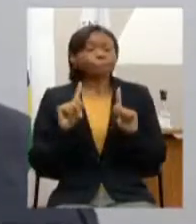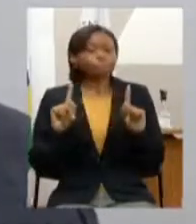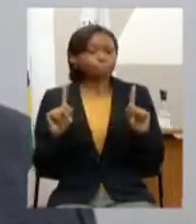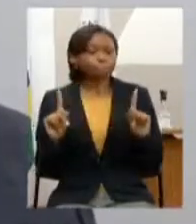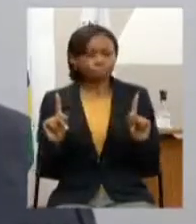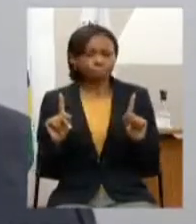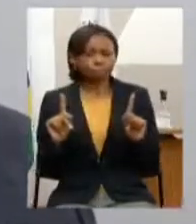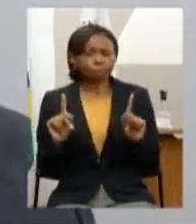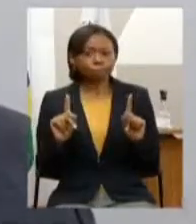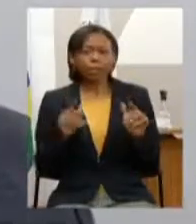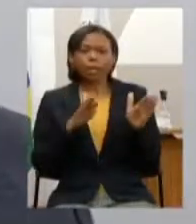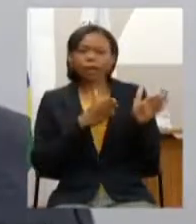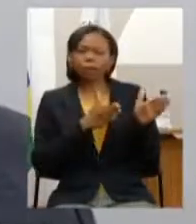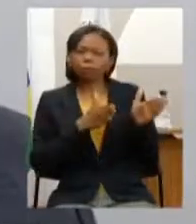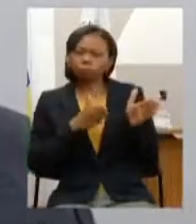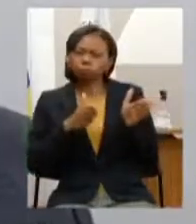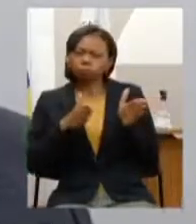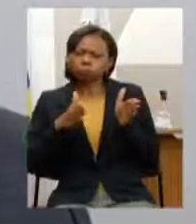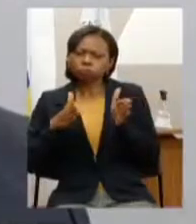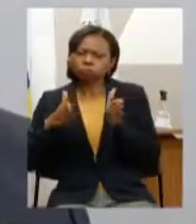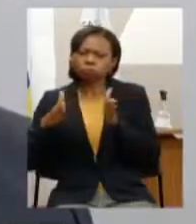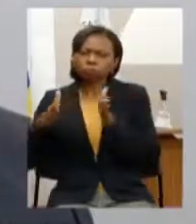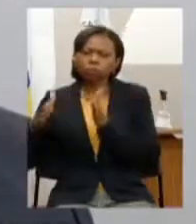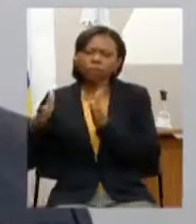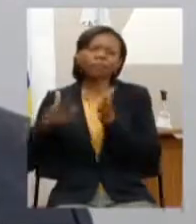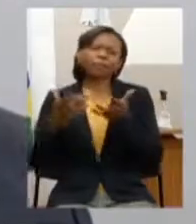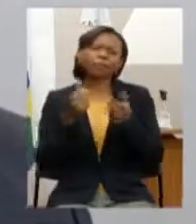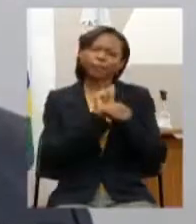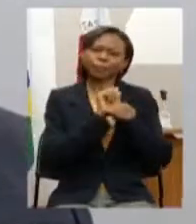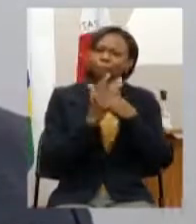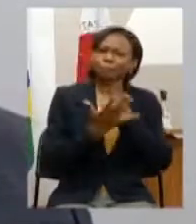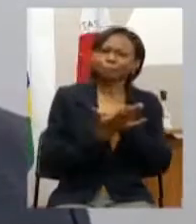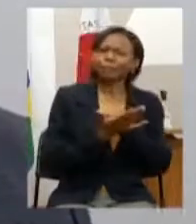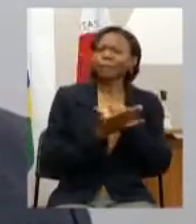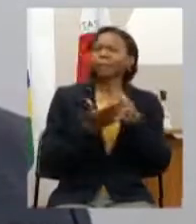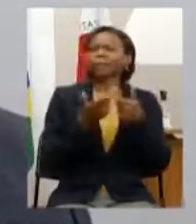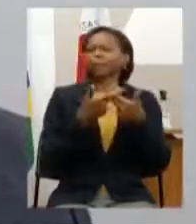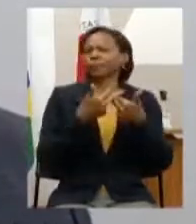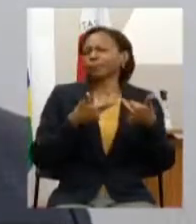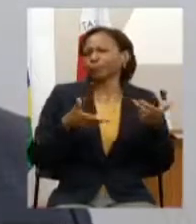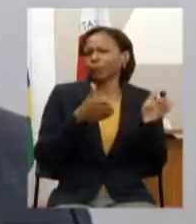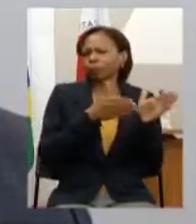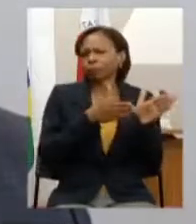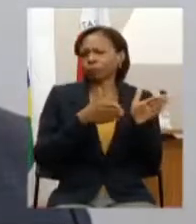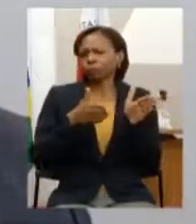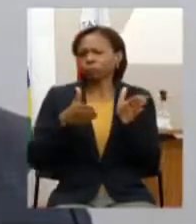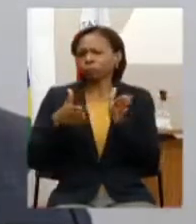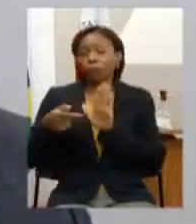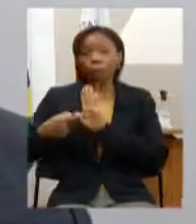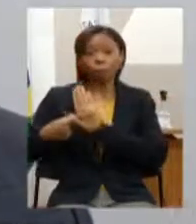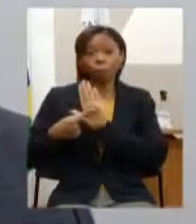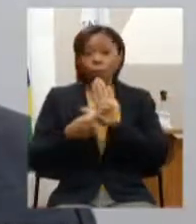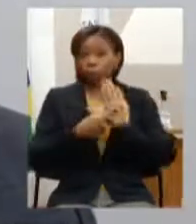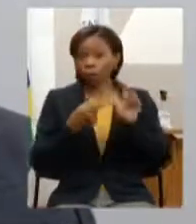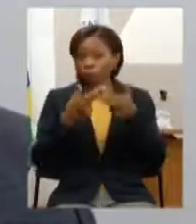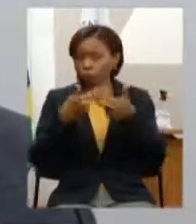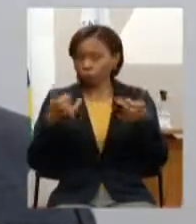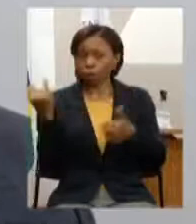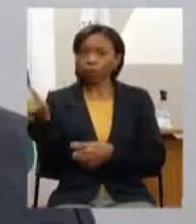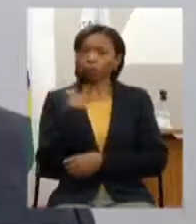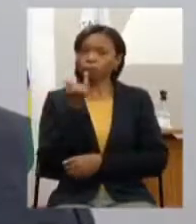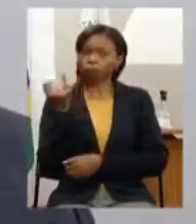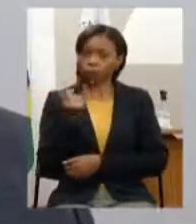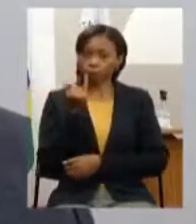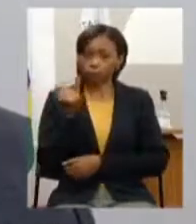esse período que passamos de exceção né com a Covid-19 nos trouxe aprendizados importantes senhor presidente onde a